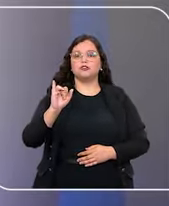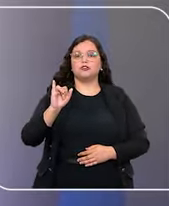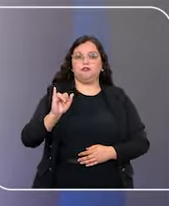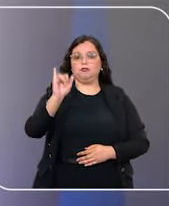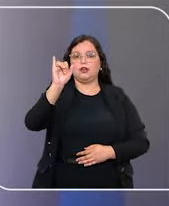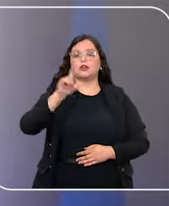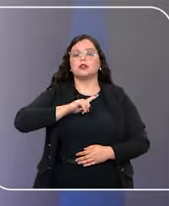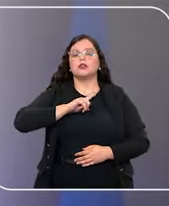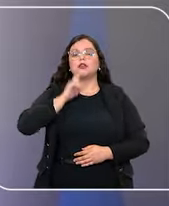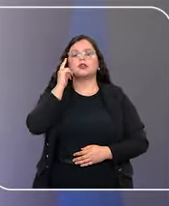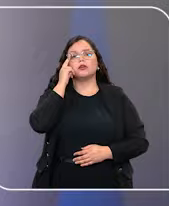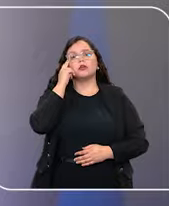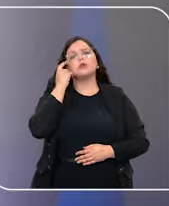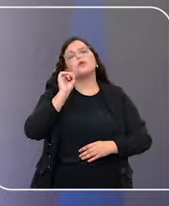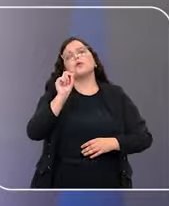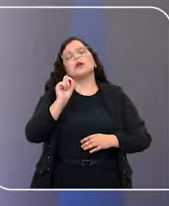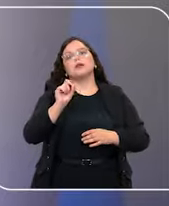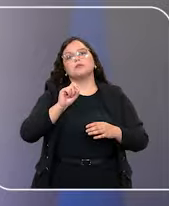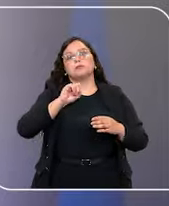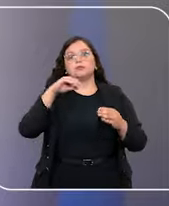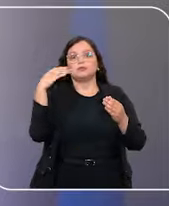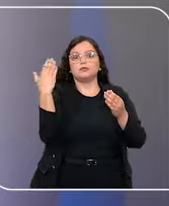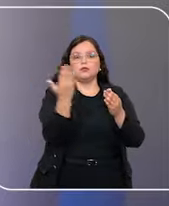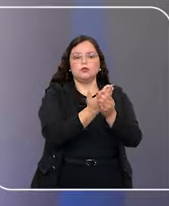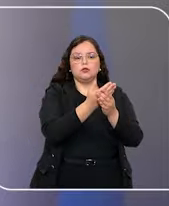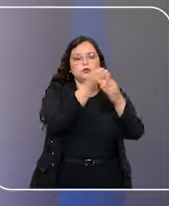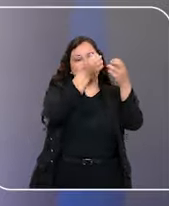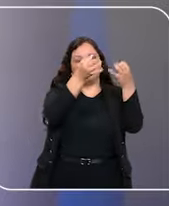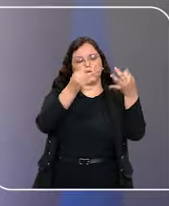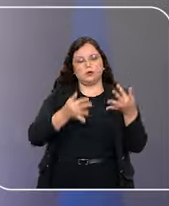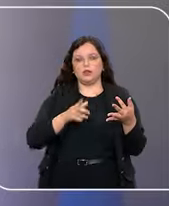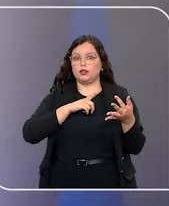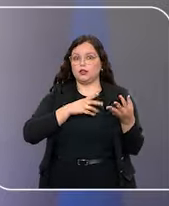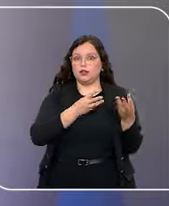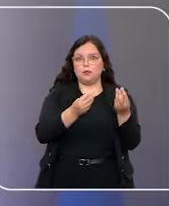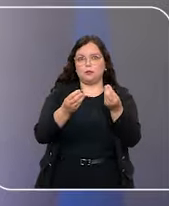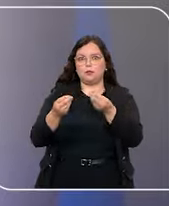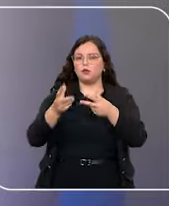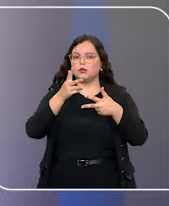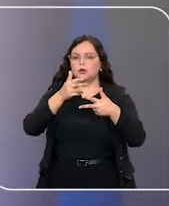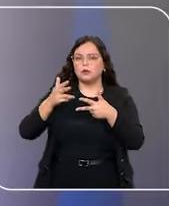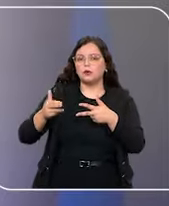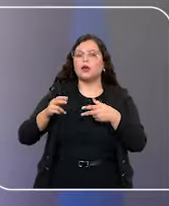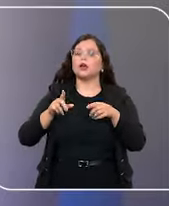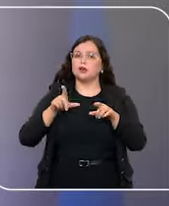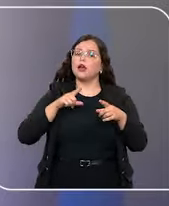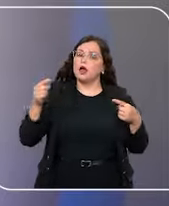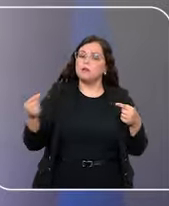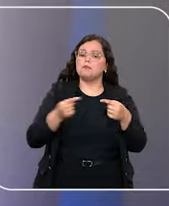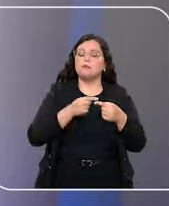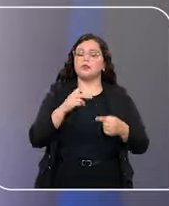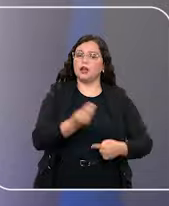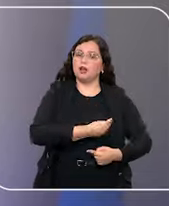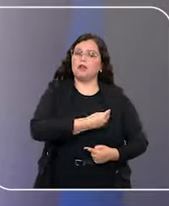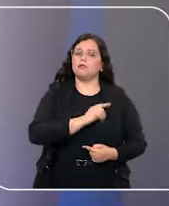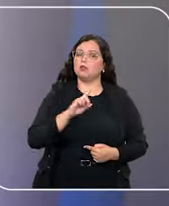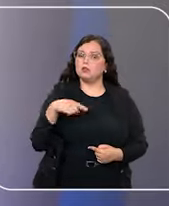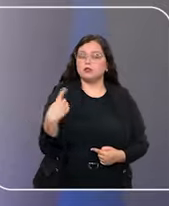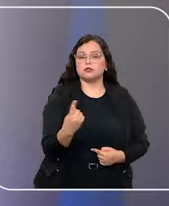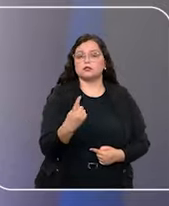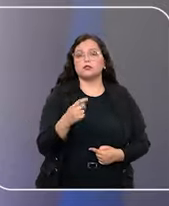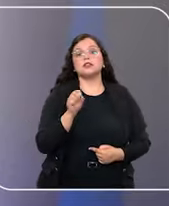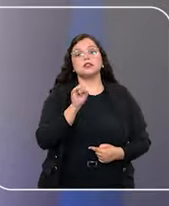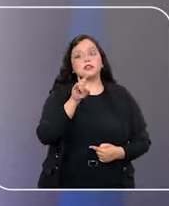Nesse perfil, você vai encontrar muitas outras séries sobre decisões aqui do STJ que tem tudo a ver com a nossa vida. Ah, e claro,